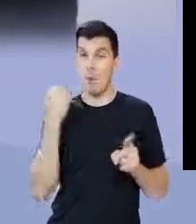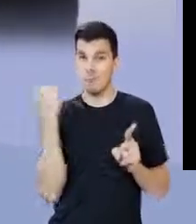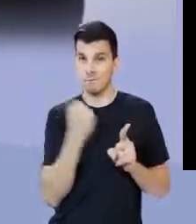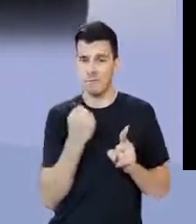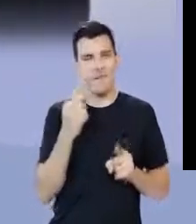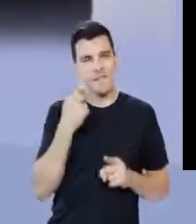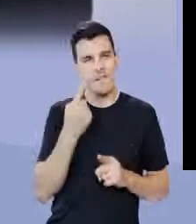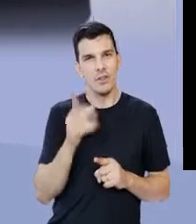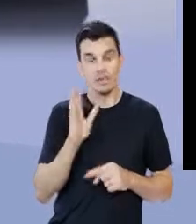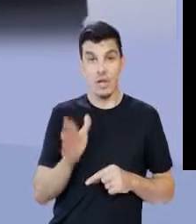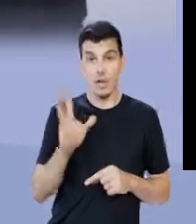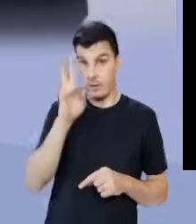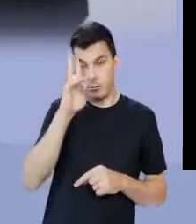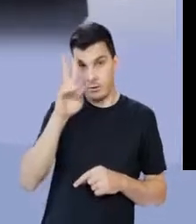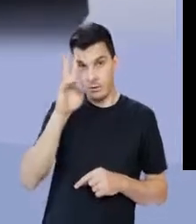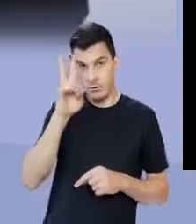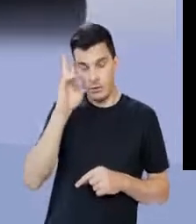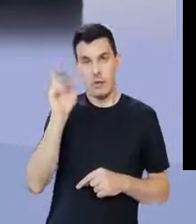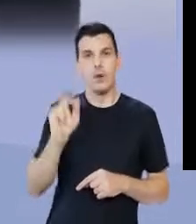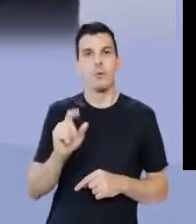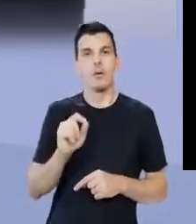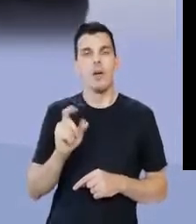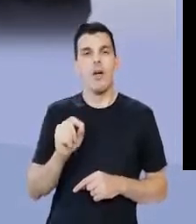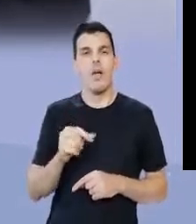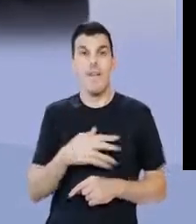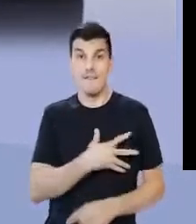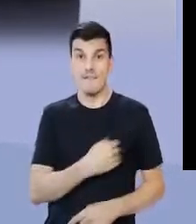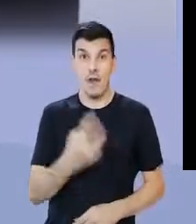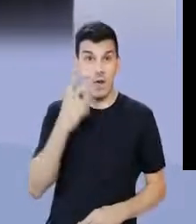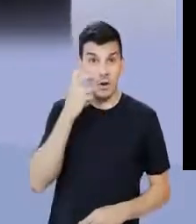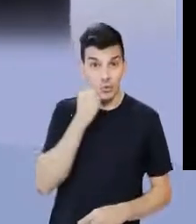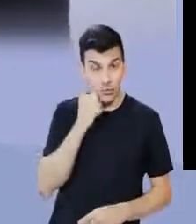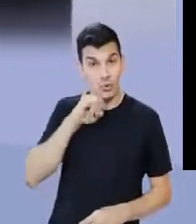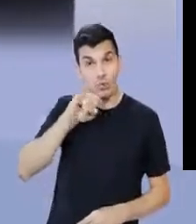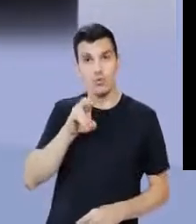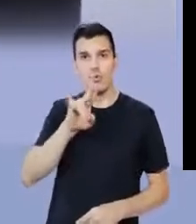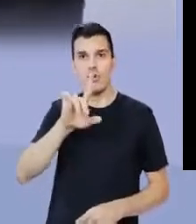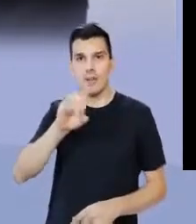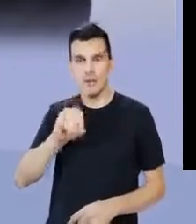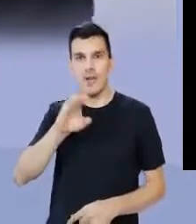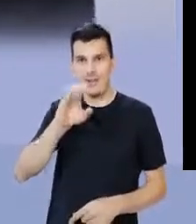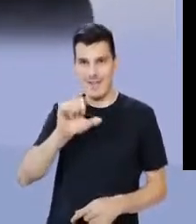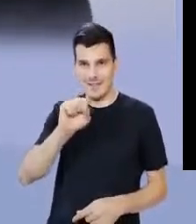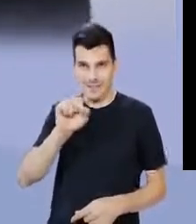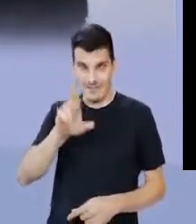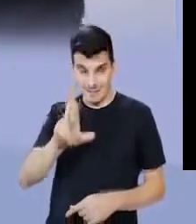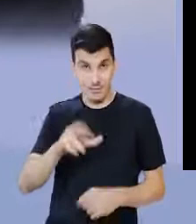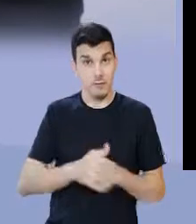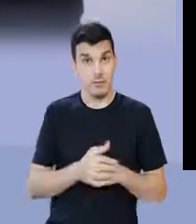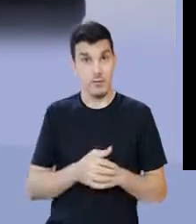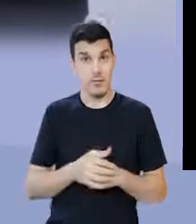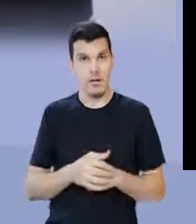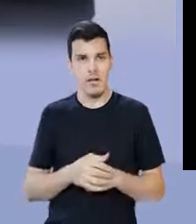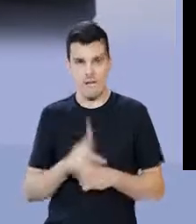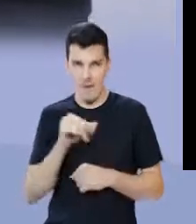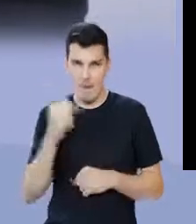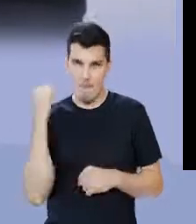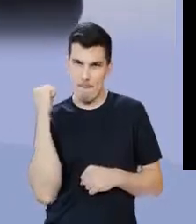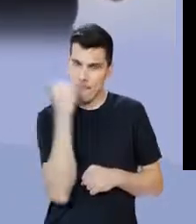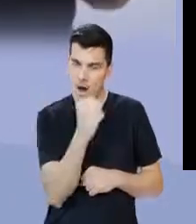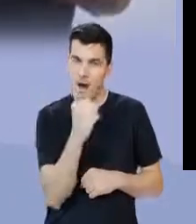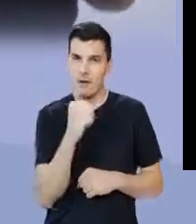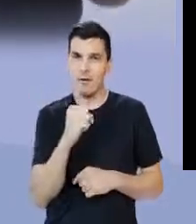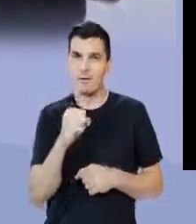assassinado, você já viu aquela história, até porque vai ser o próprio filho adotivo de Júlio César, que vai acabar matando-o